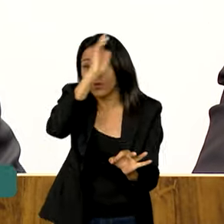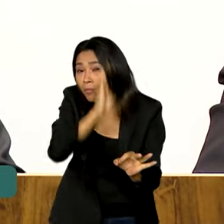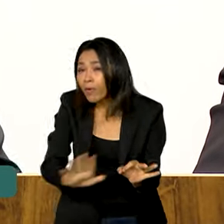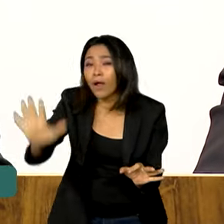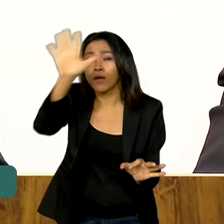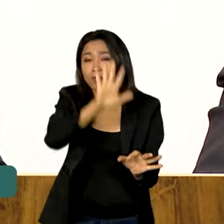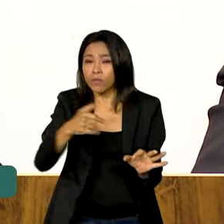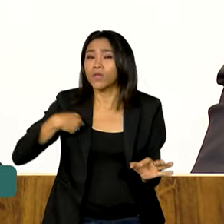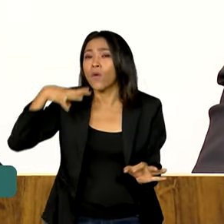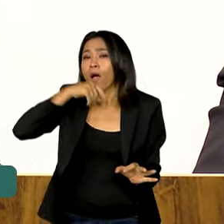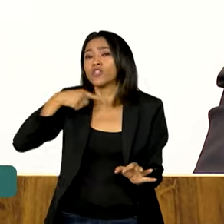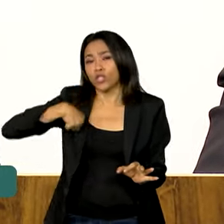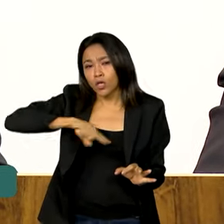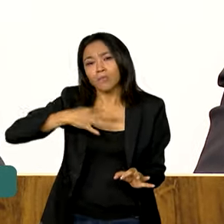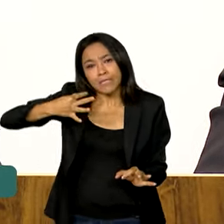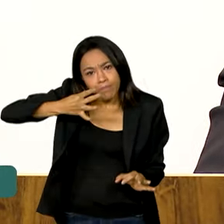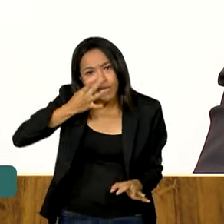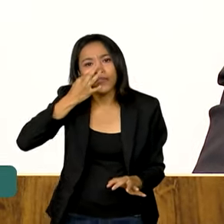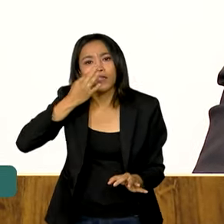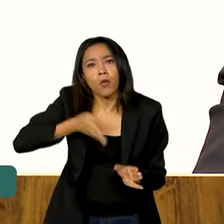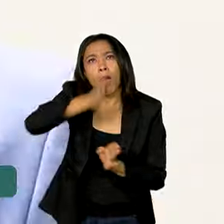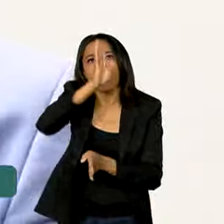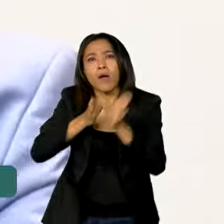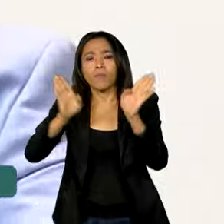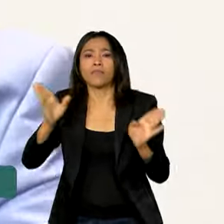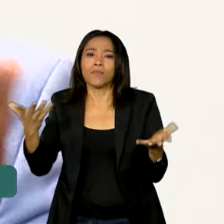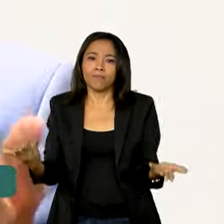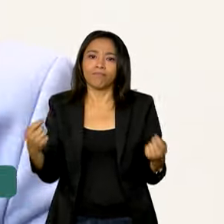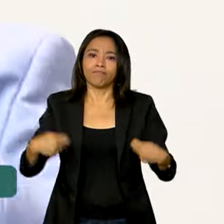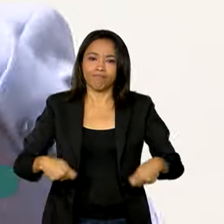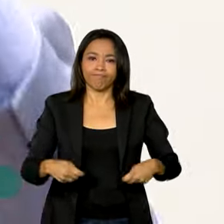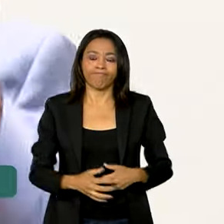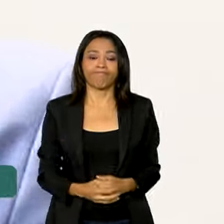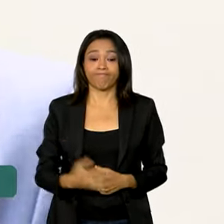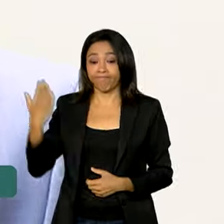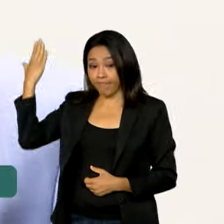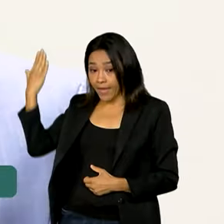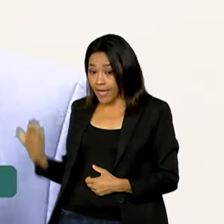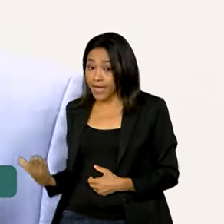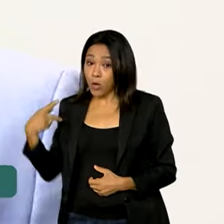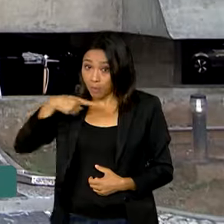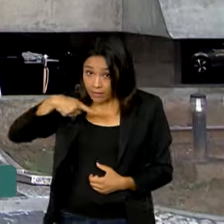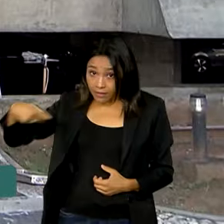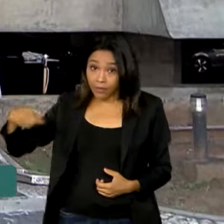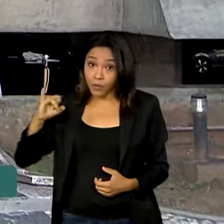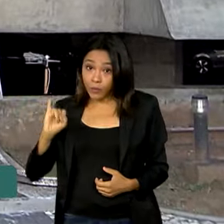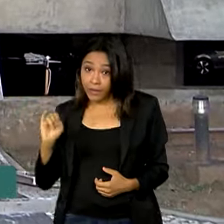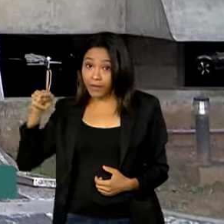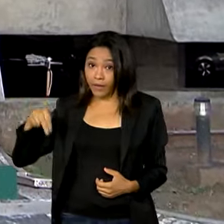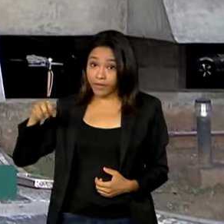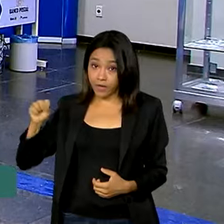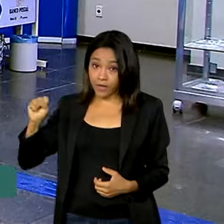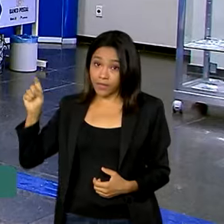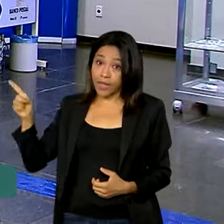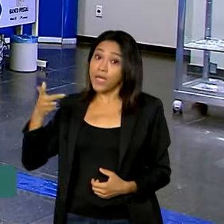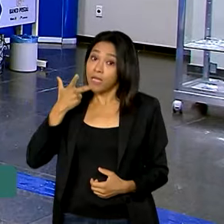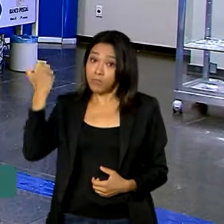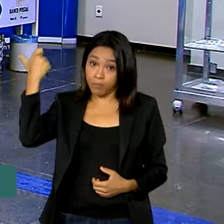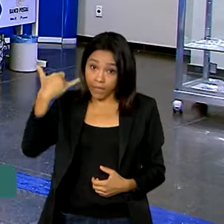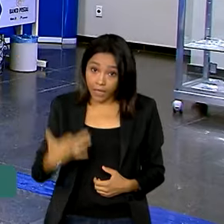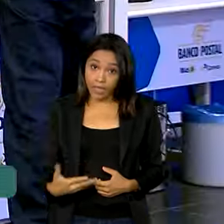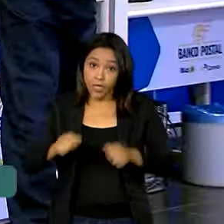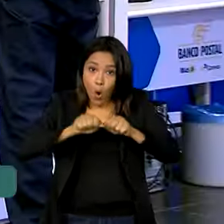que é lá que a gente tem que estar presente enquanto Estado. De acordo com o presidente do INSS, a capilaridade dos